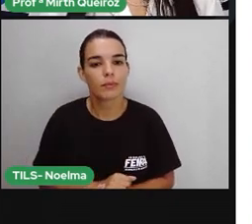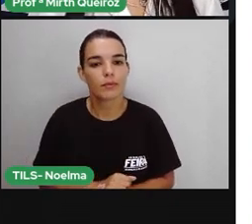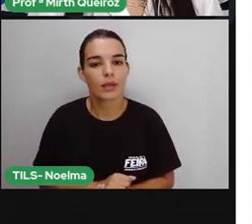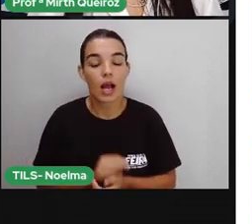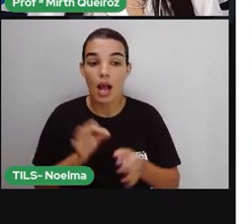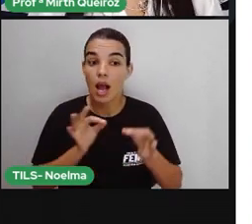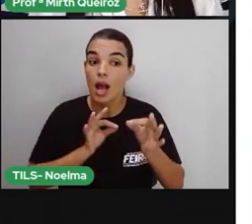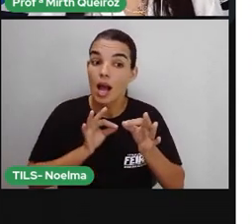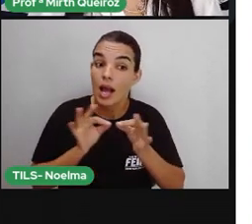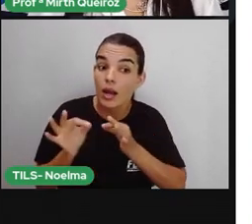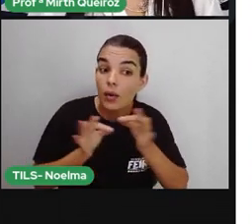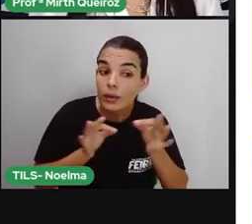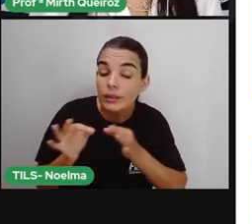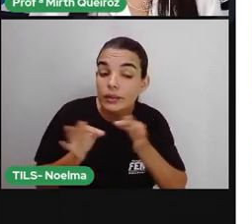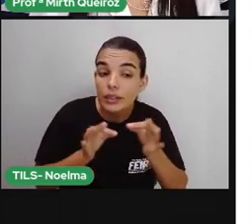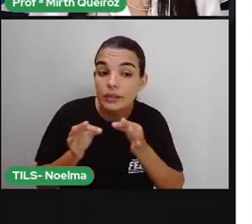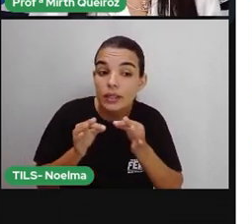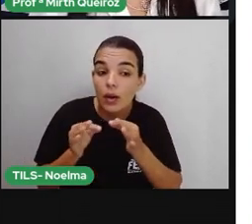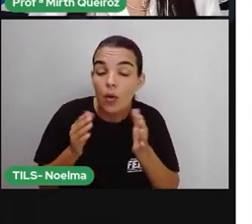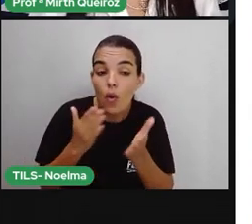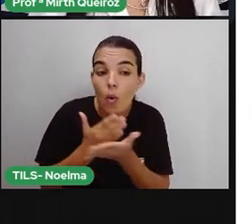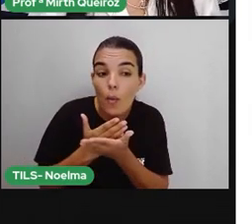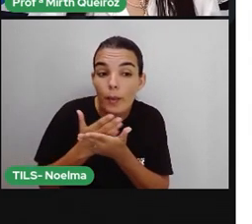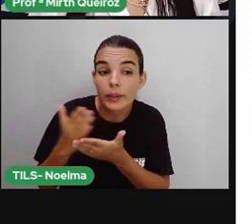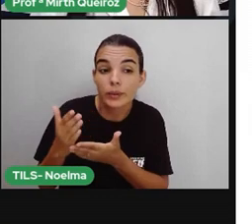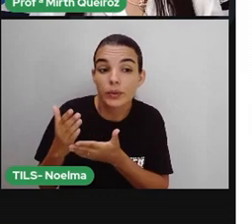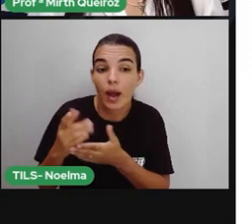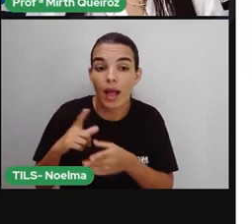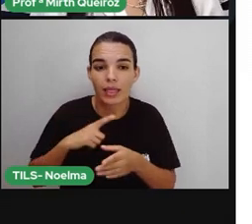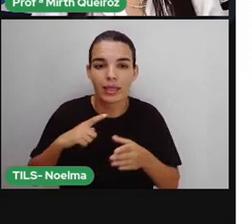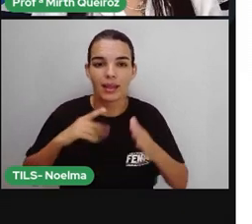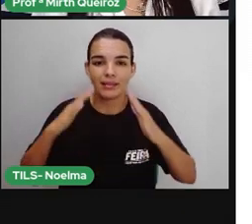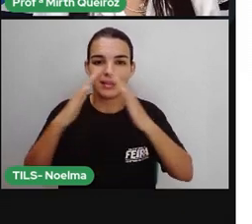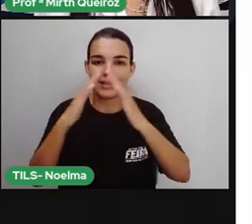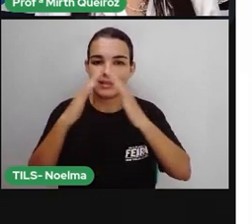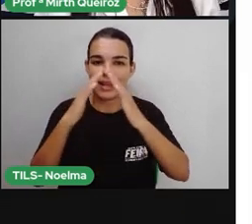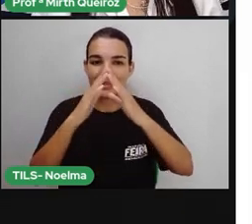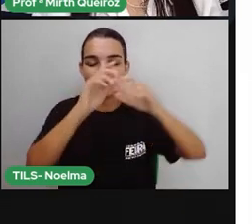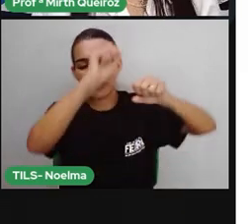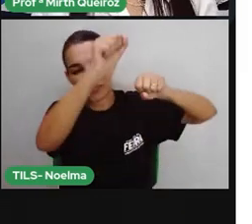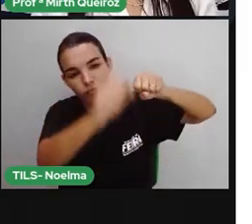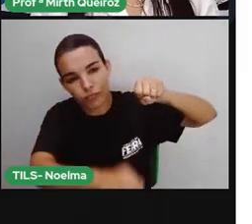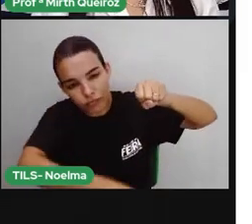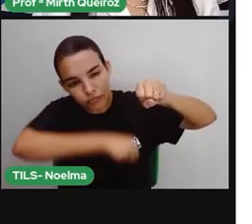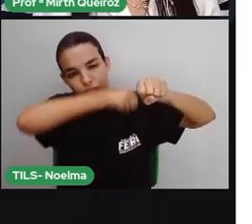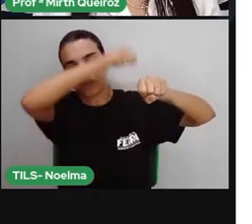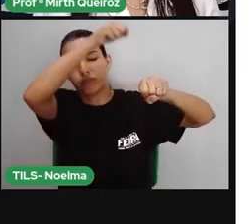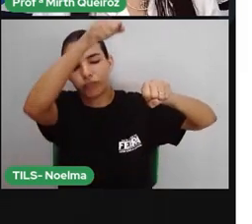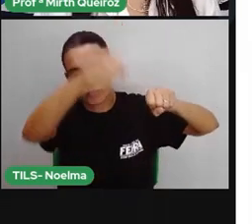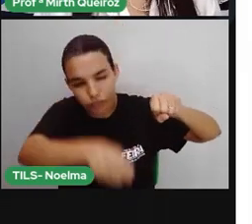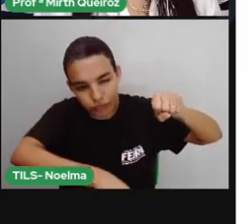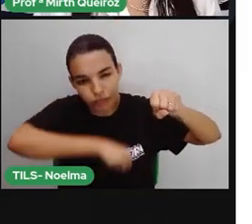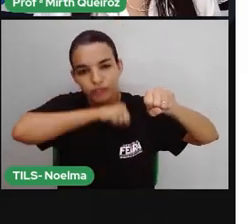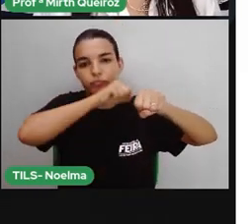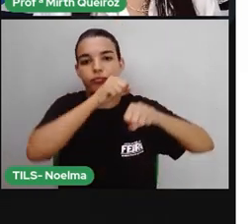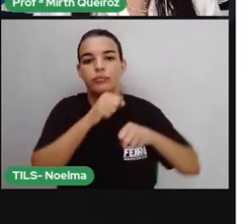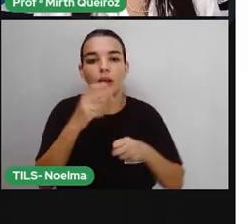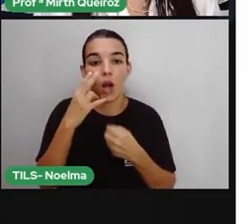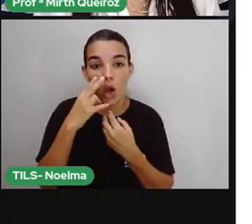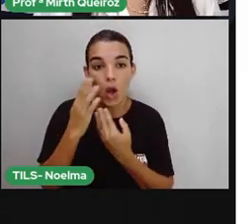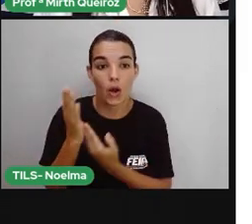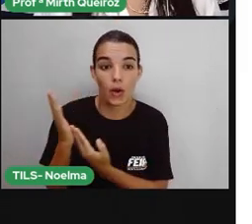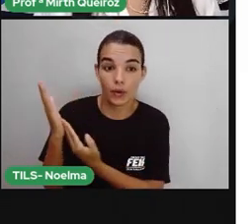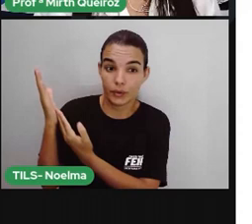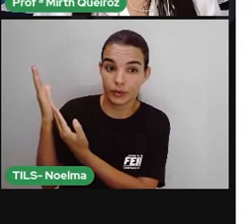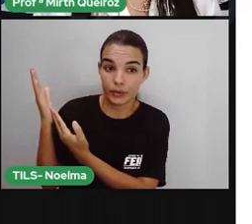E aí surge a organização dos engenhos, que era dessa forma. Nós temos aí as